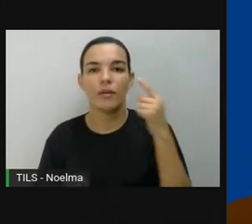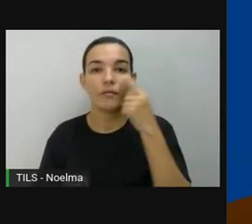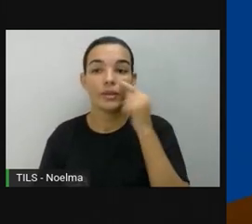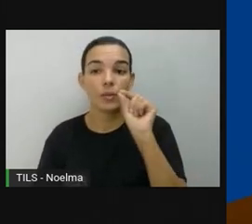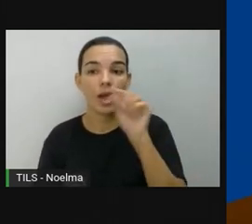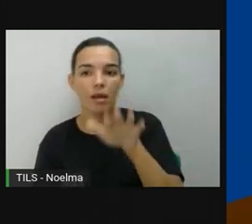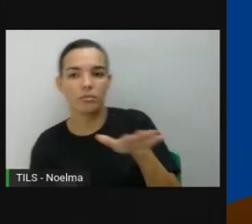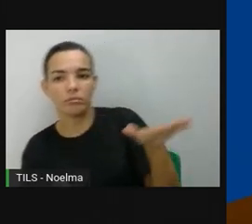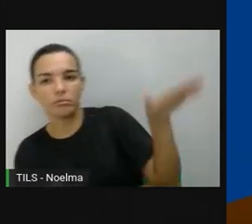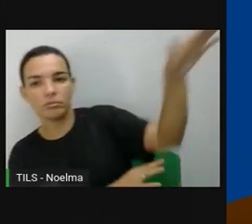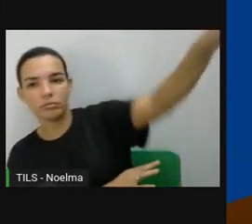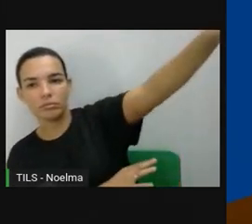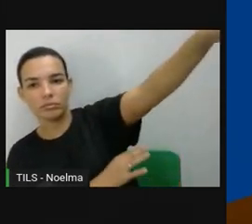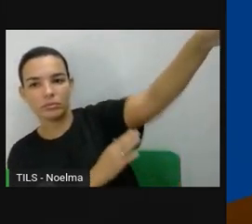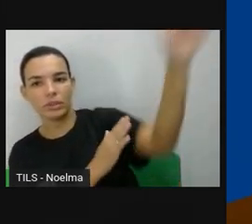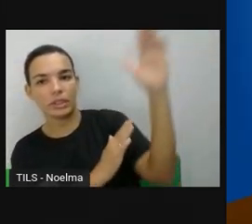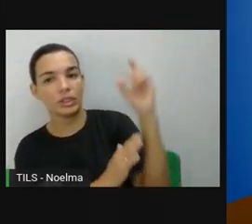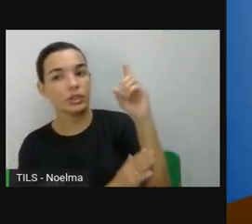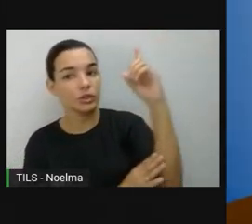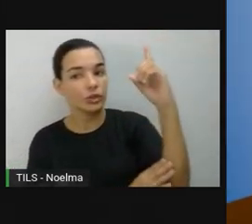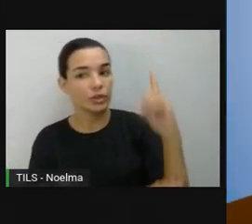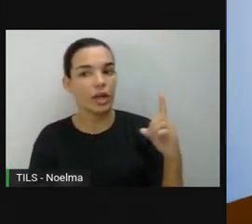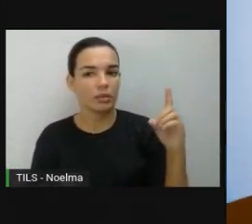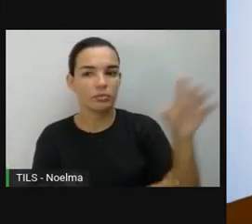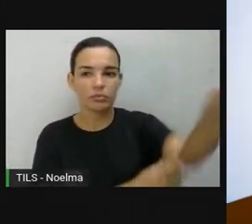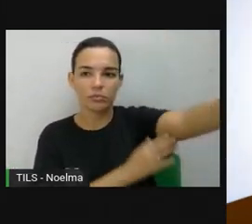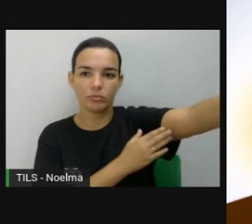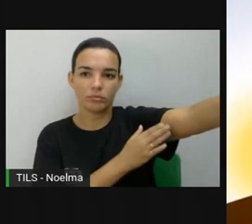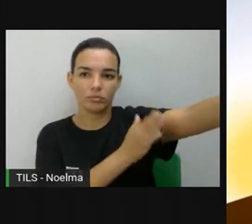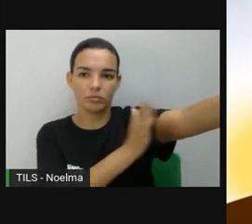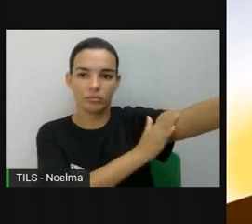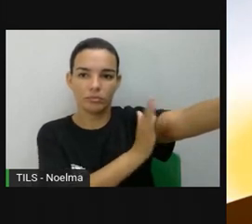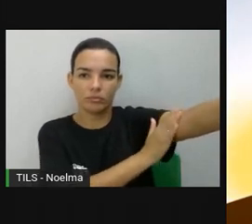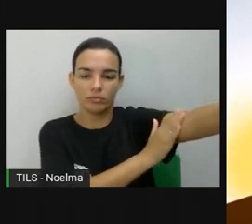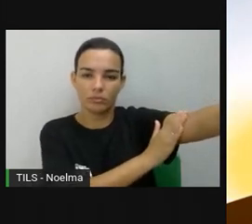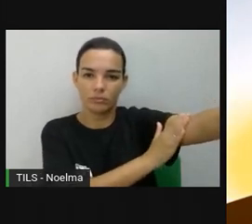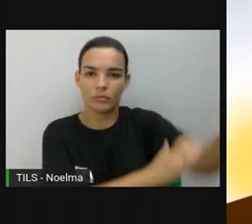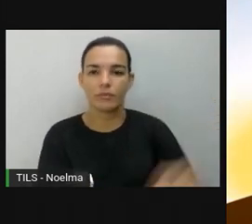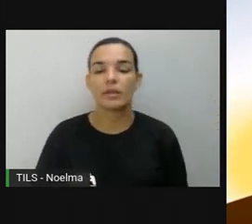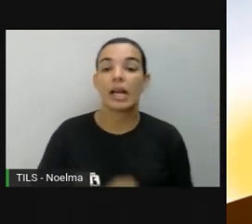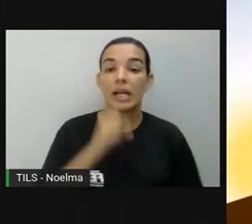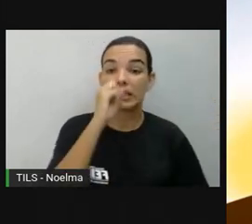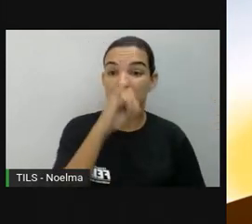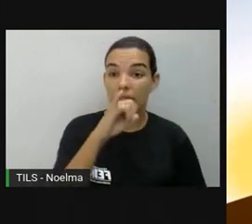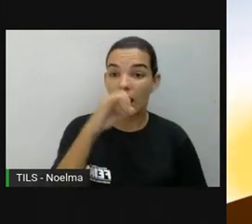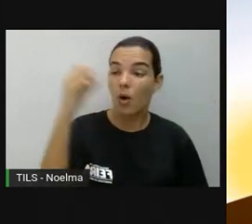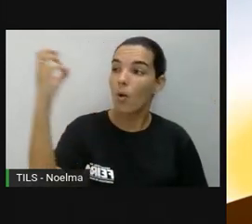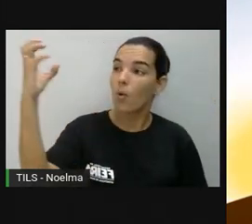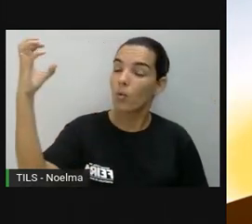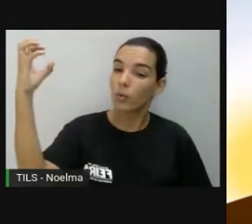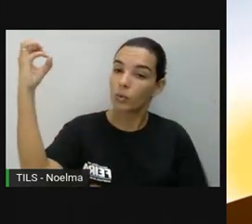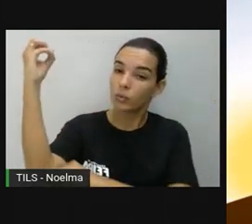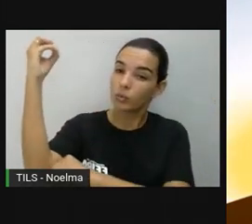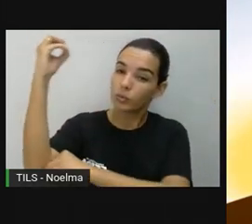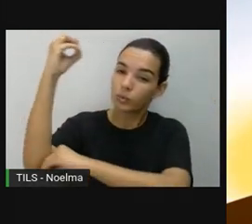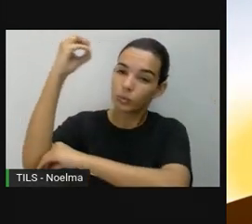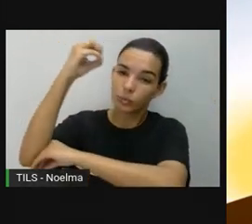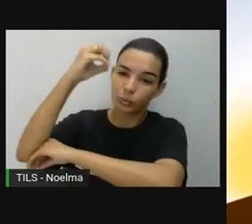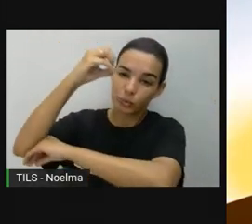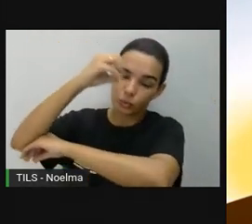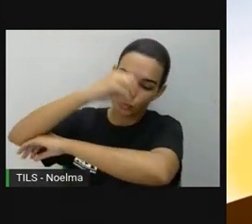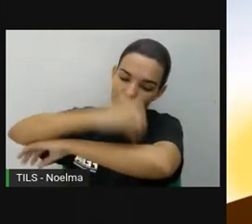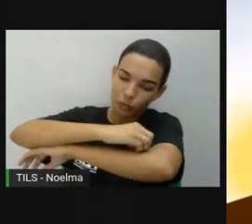direito. O lado poente, onde o sol se põe, é chamado de ocidente ou